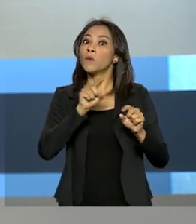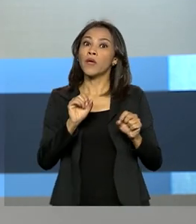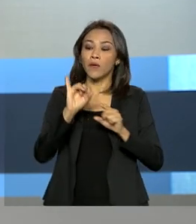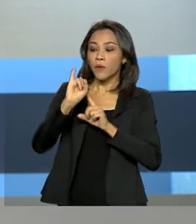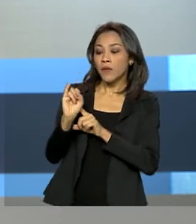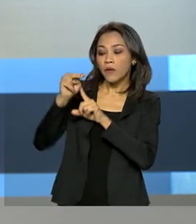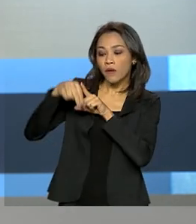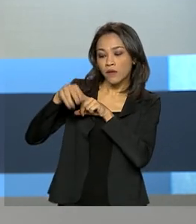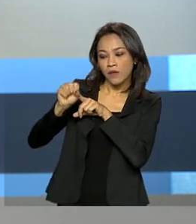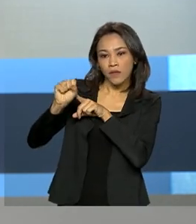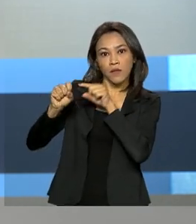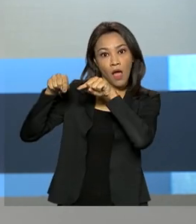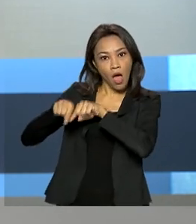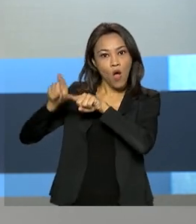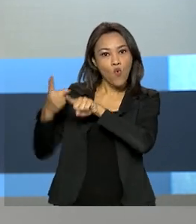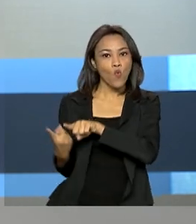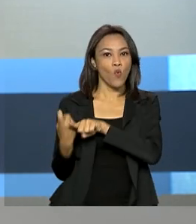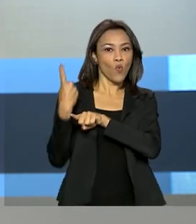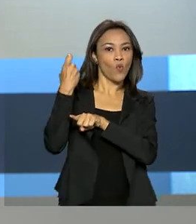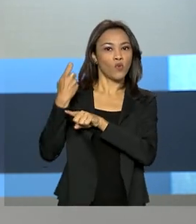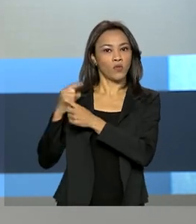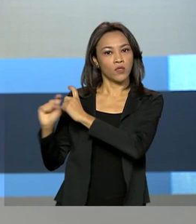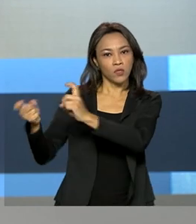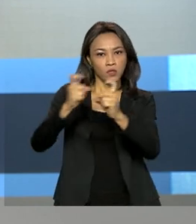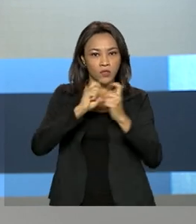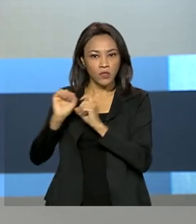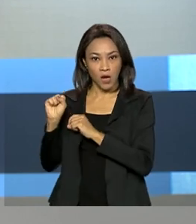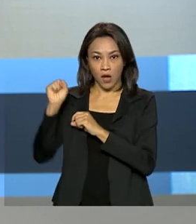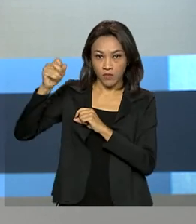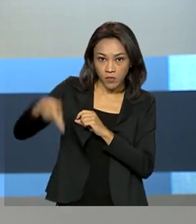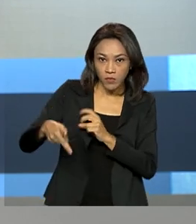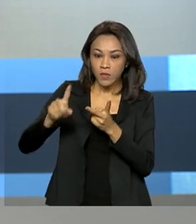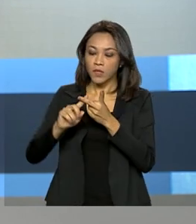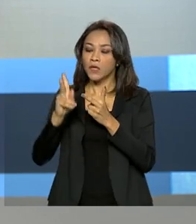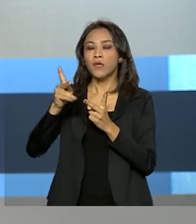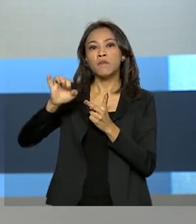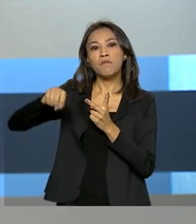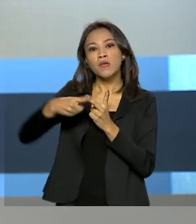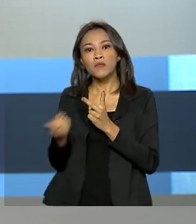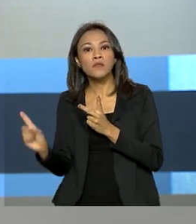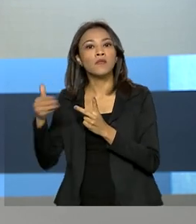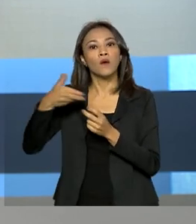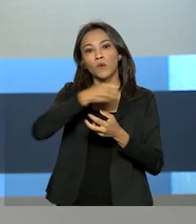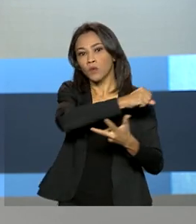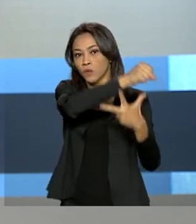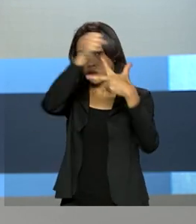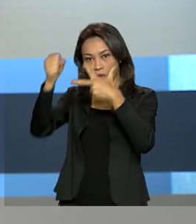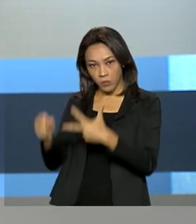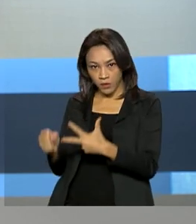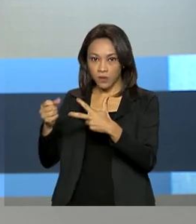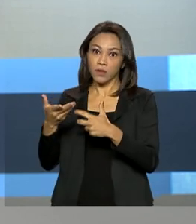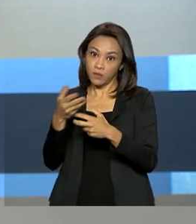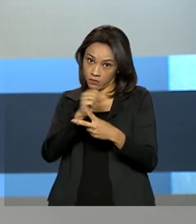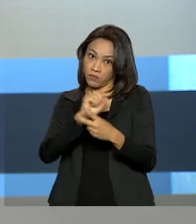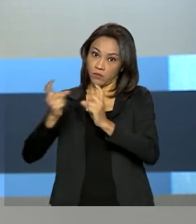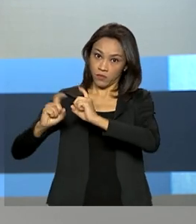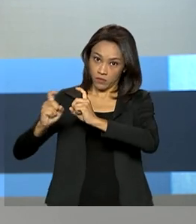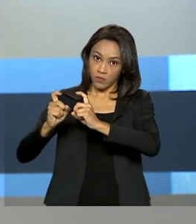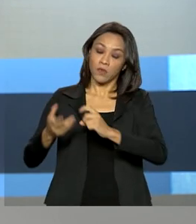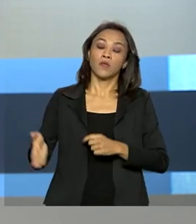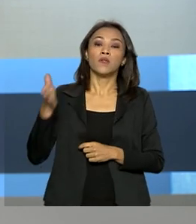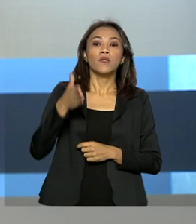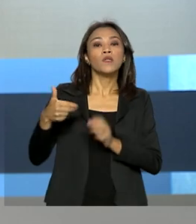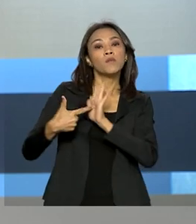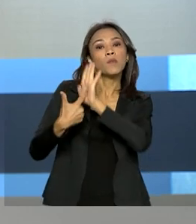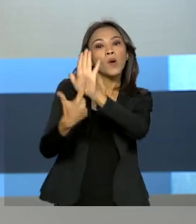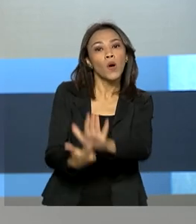como órgão único de gestão das aposentadorias e pensões dos poderes da União. Projeções da área econômica apontam que